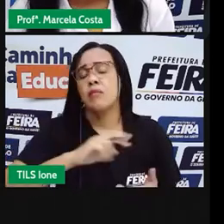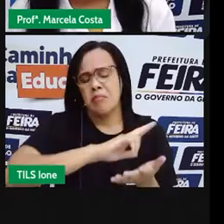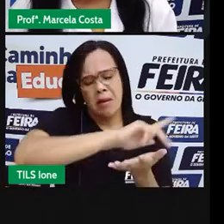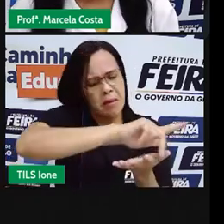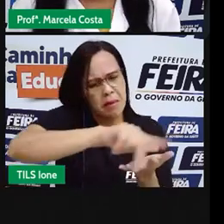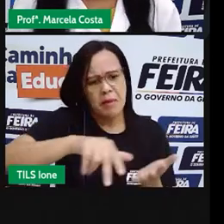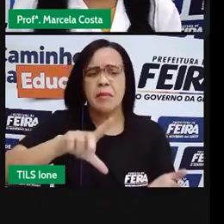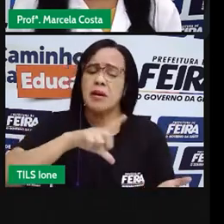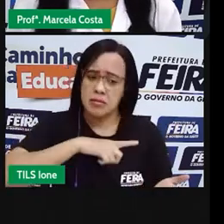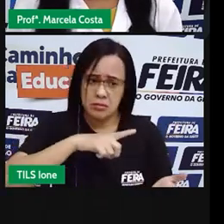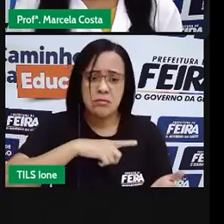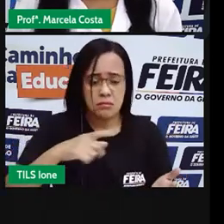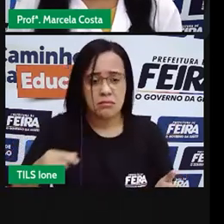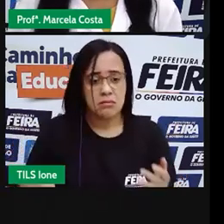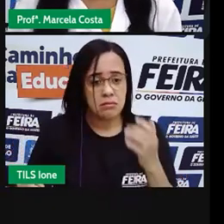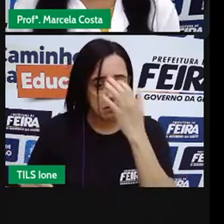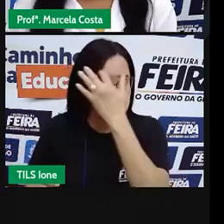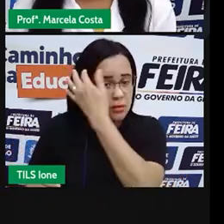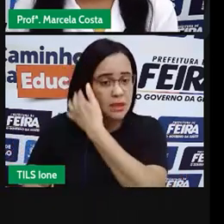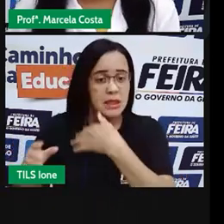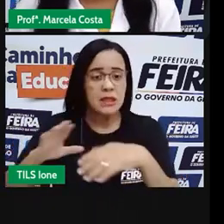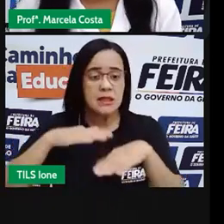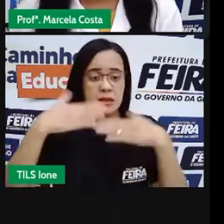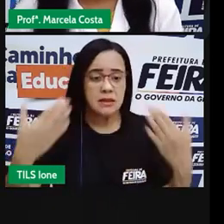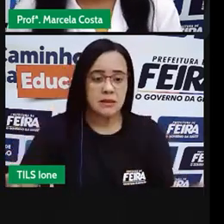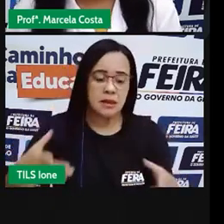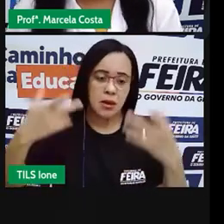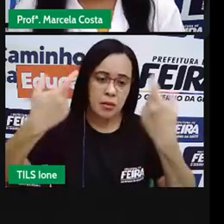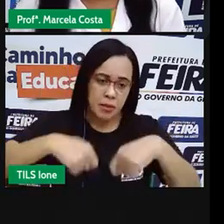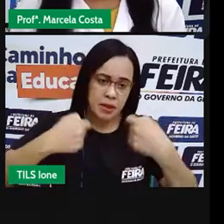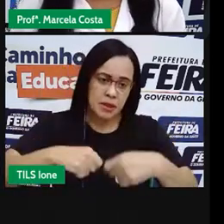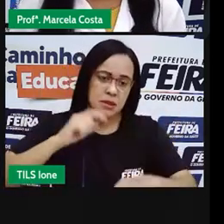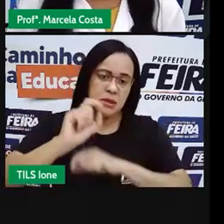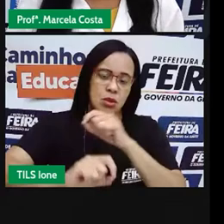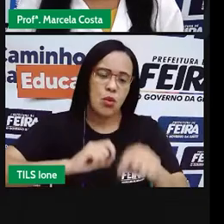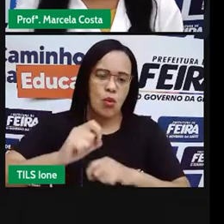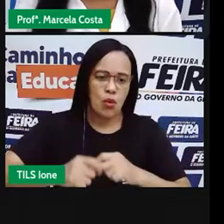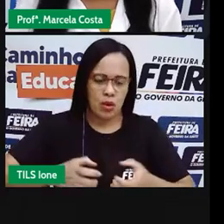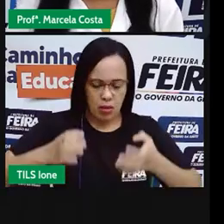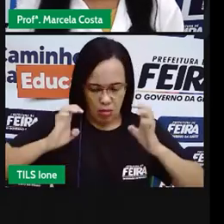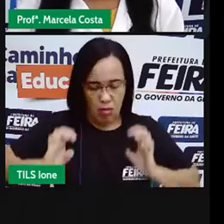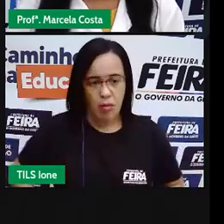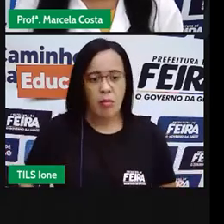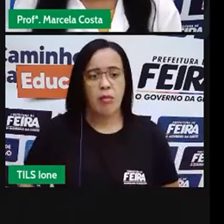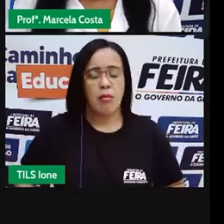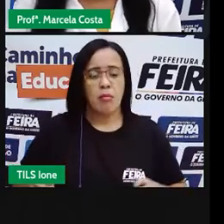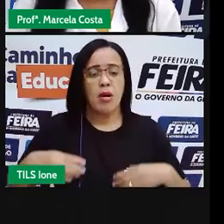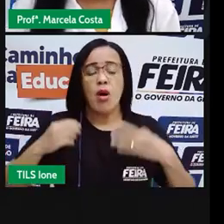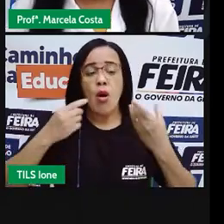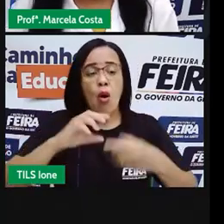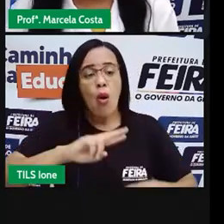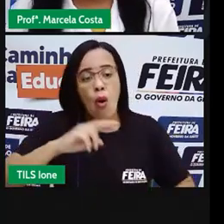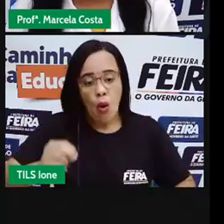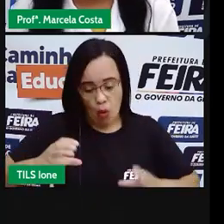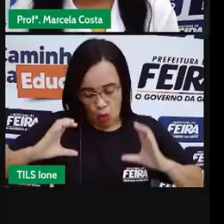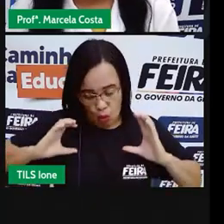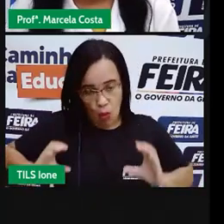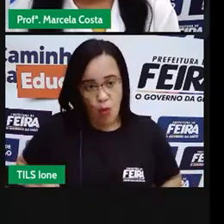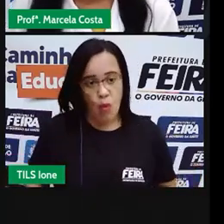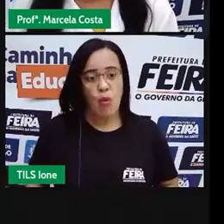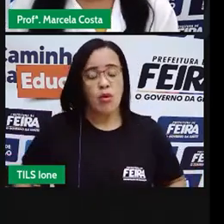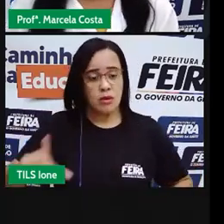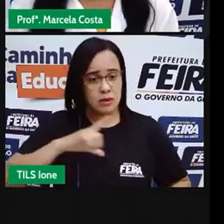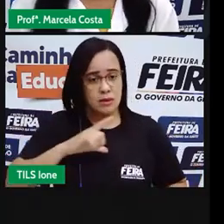desses, é preciso ter um comportamento, é preciso seguir uma regra